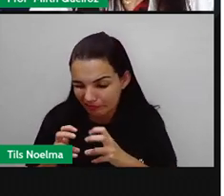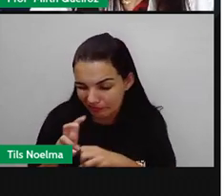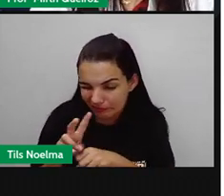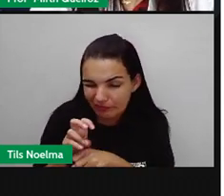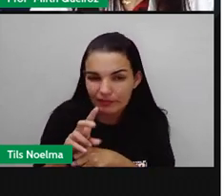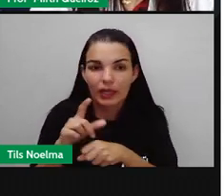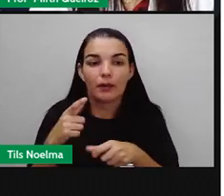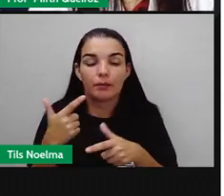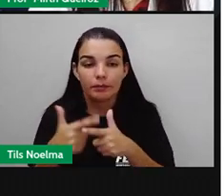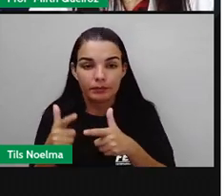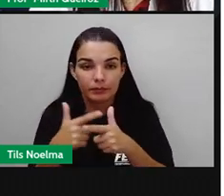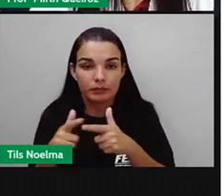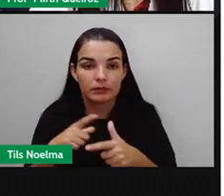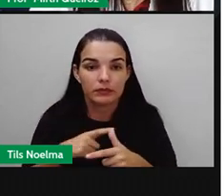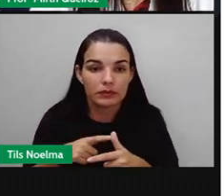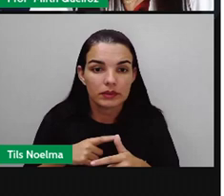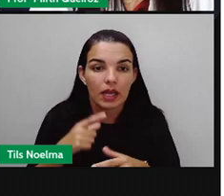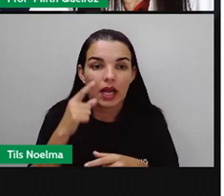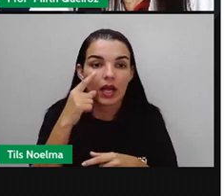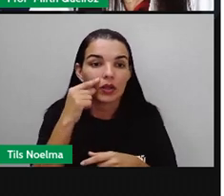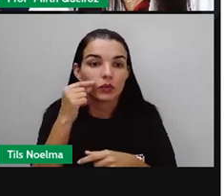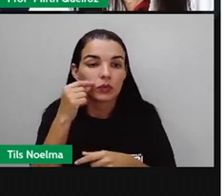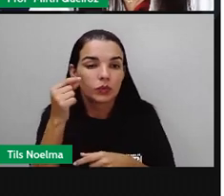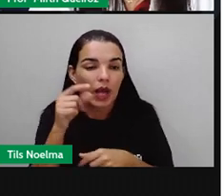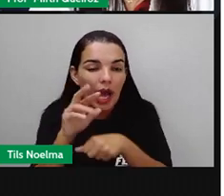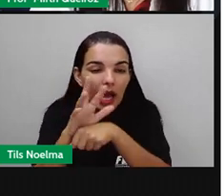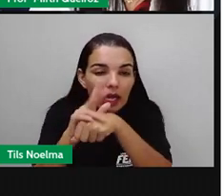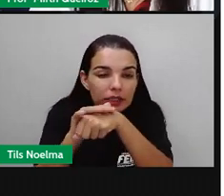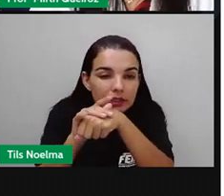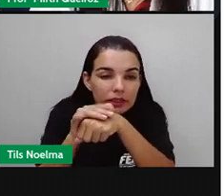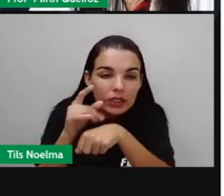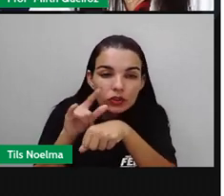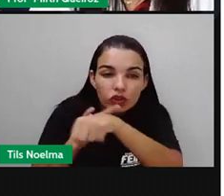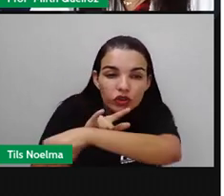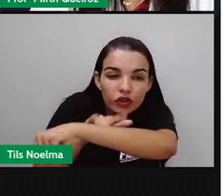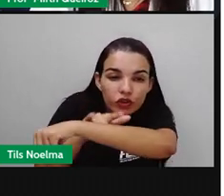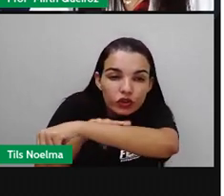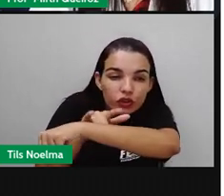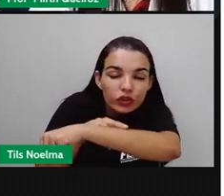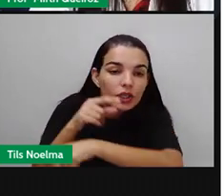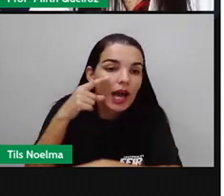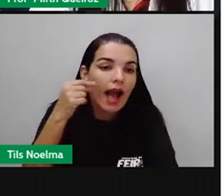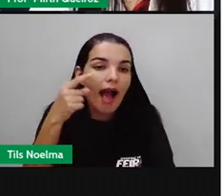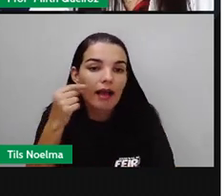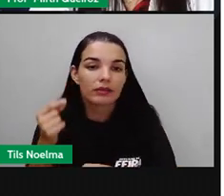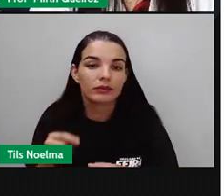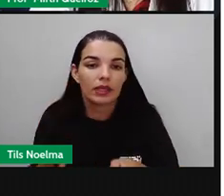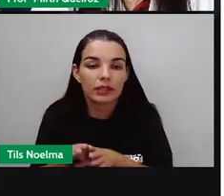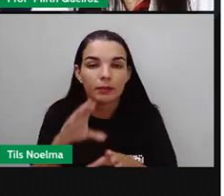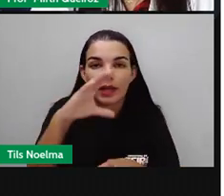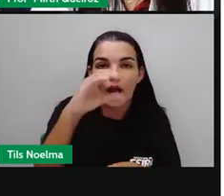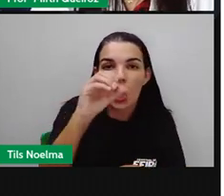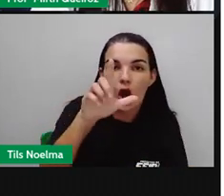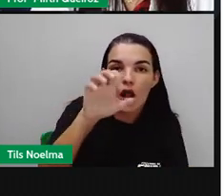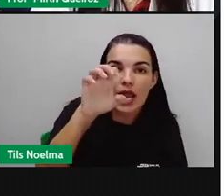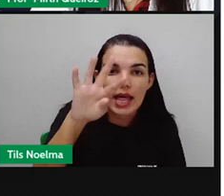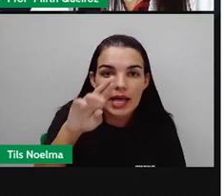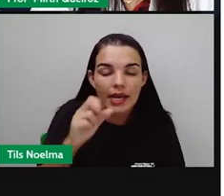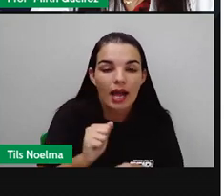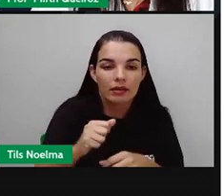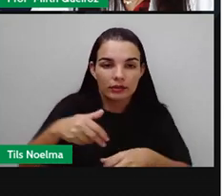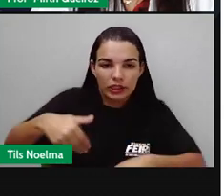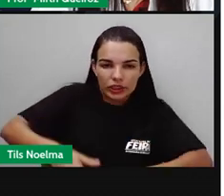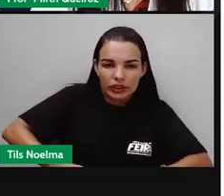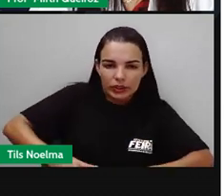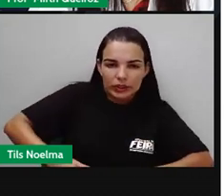causa o tétano. Leptospirose, que é uma doença causada aí pela urina de rato. A cólera, que vai atingir aí o nosso